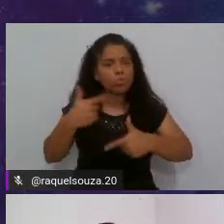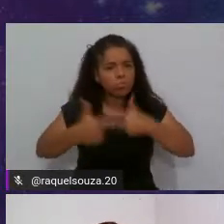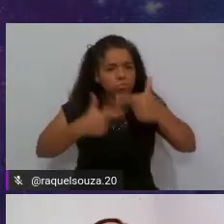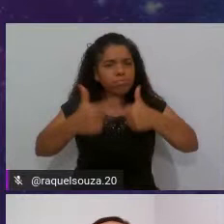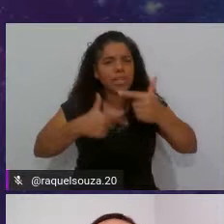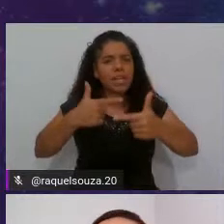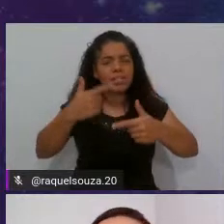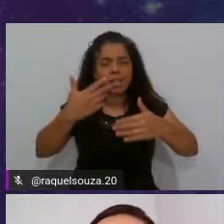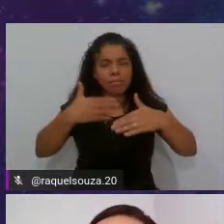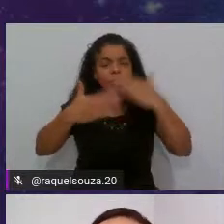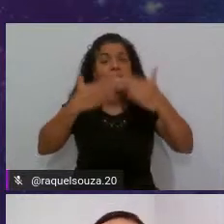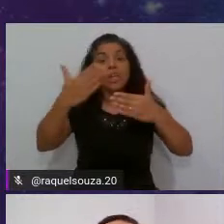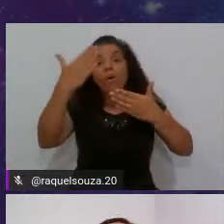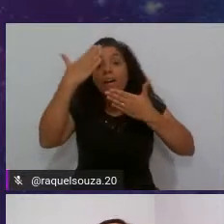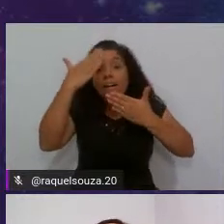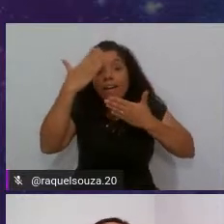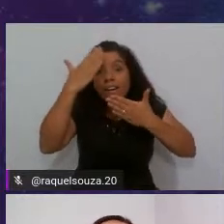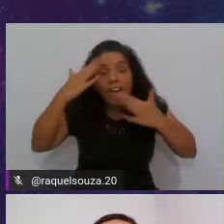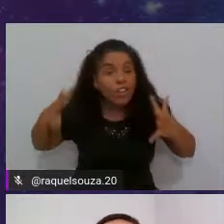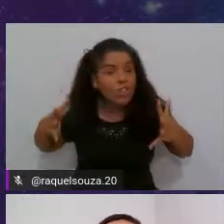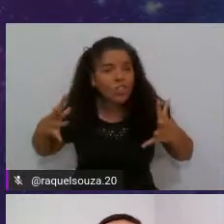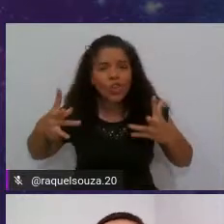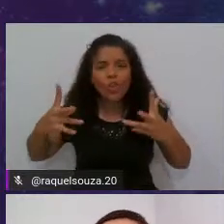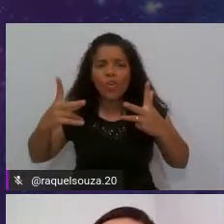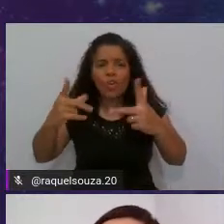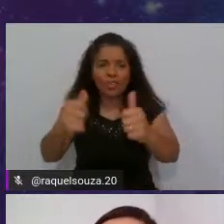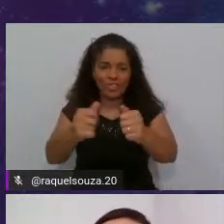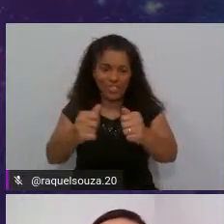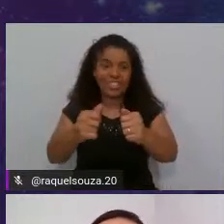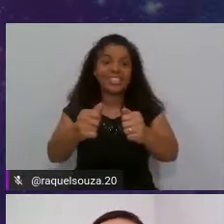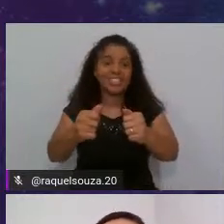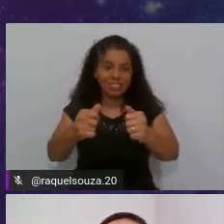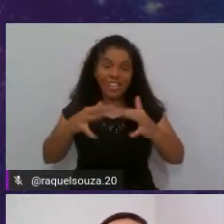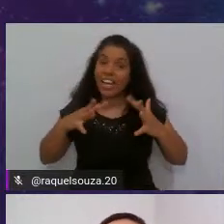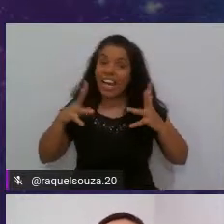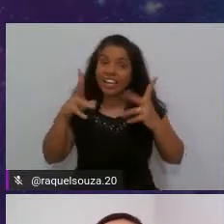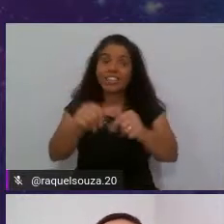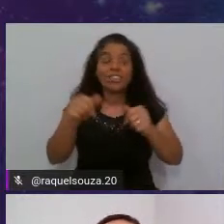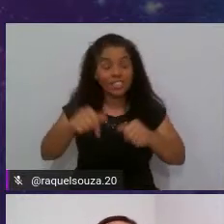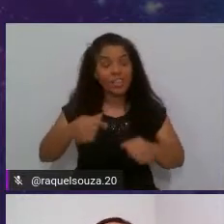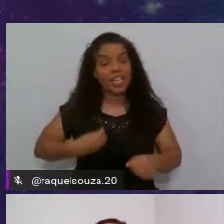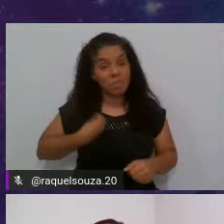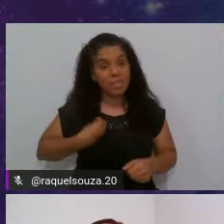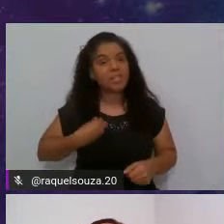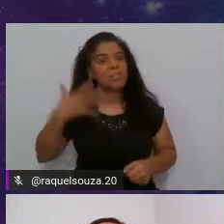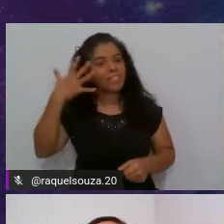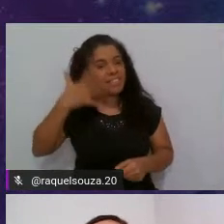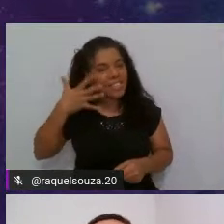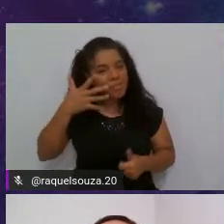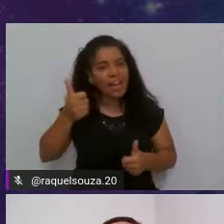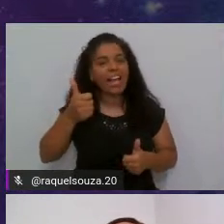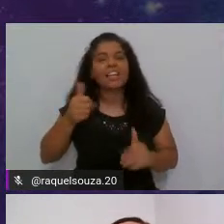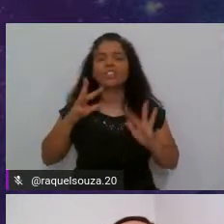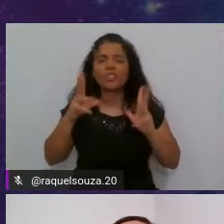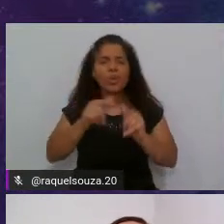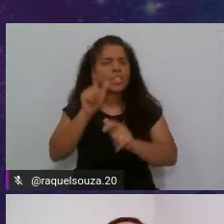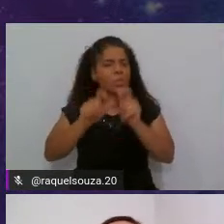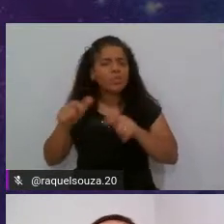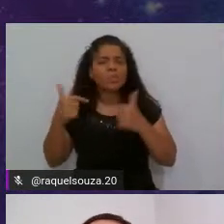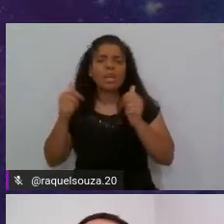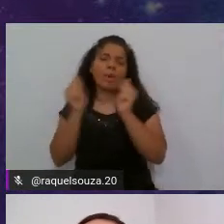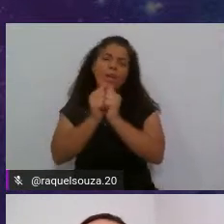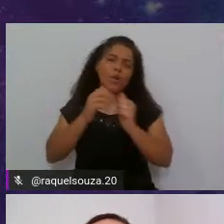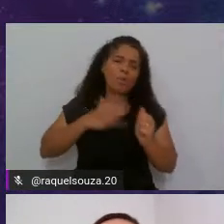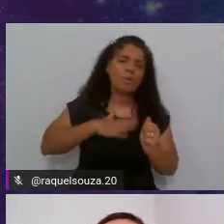então gratidão a todos que estão aqui participando dessa palestra para todas as pessoas que trabalham comigo que